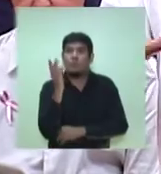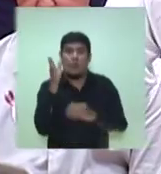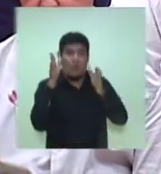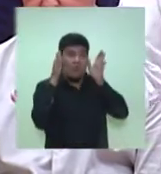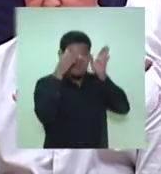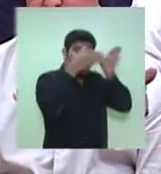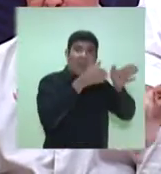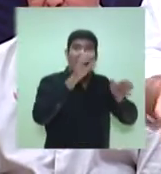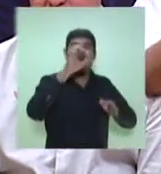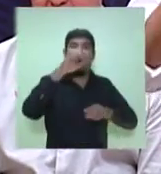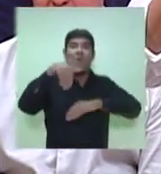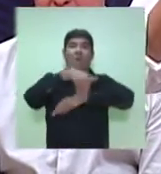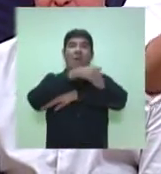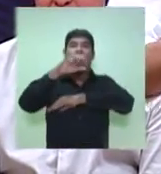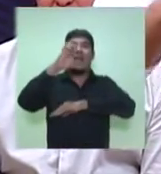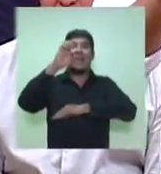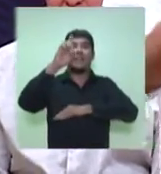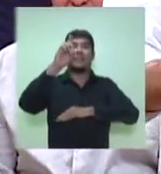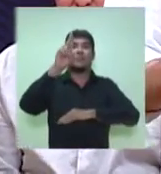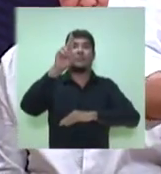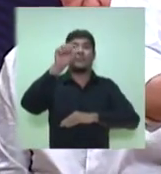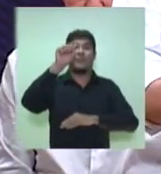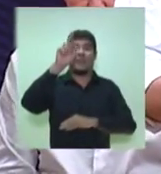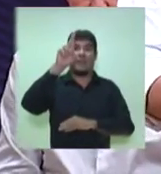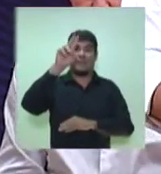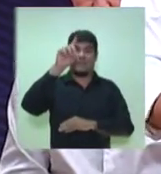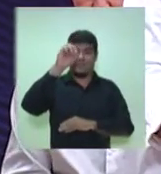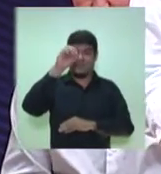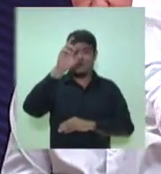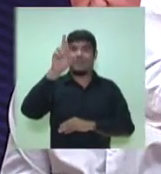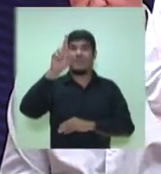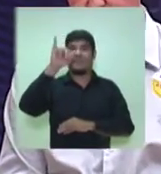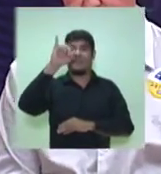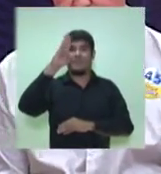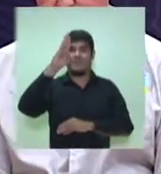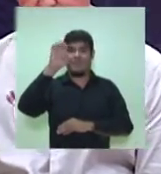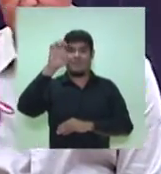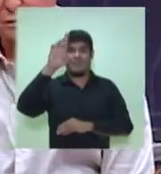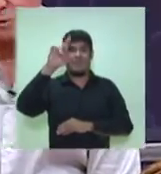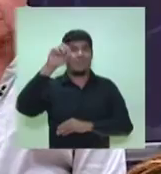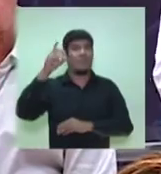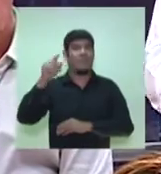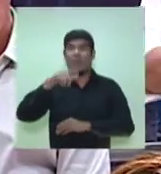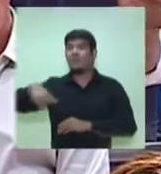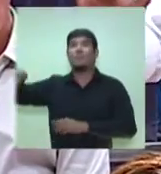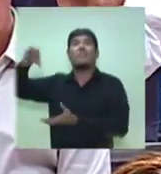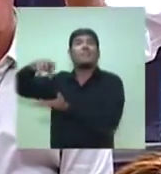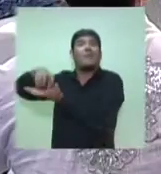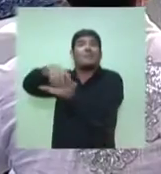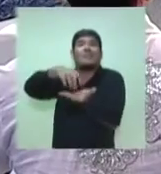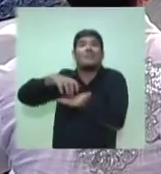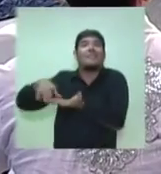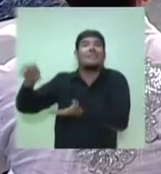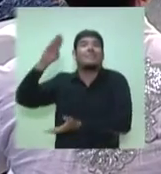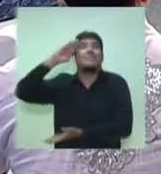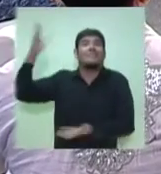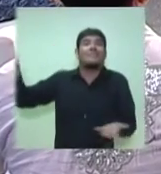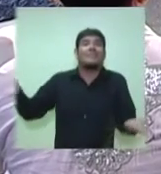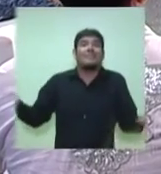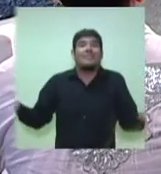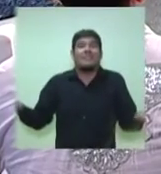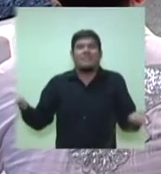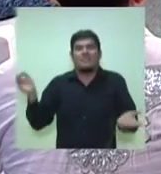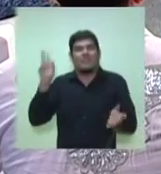completo e absoluto da parte principal do centro histórico de Manaus. Nós entendemos o seguinte. Primeiro, quem está na galeria,